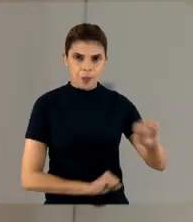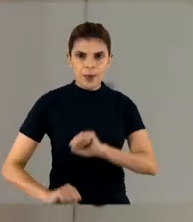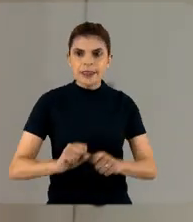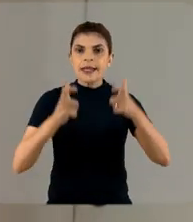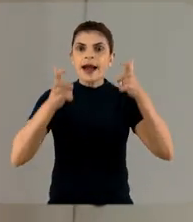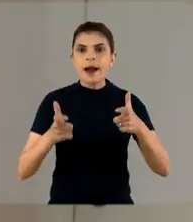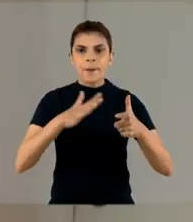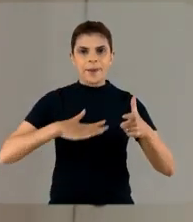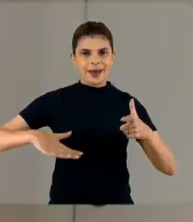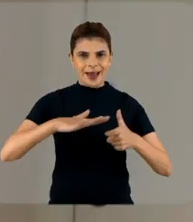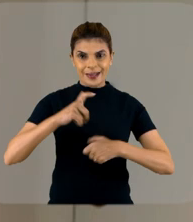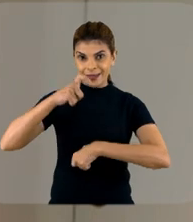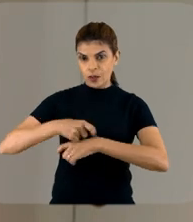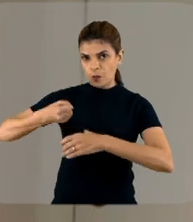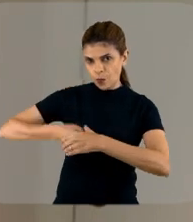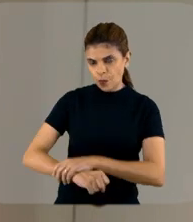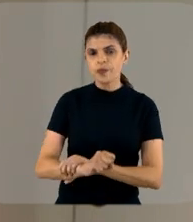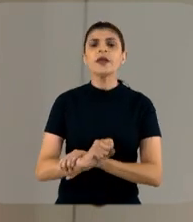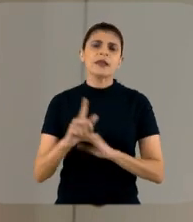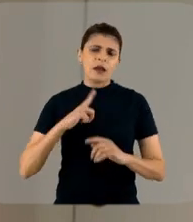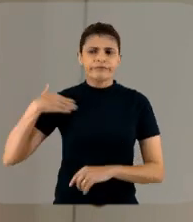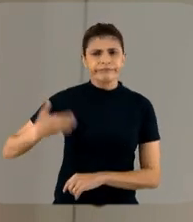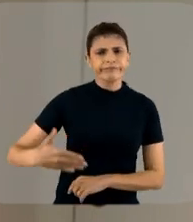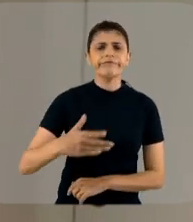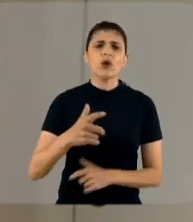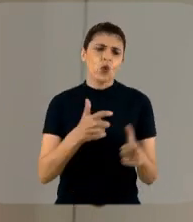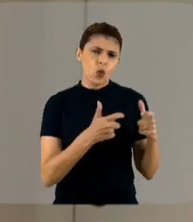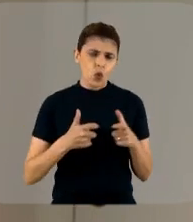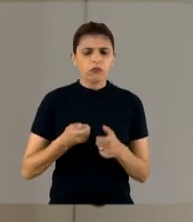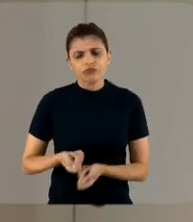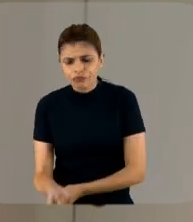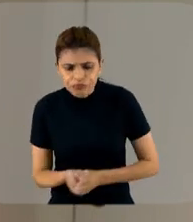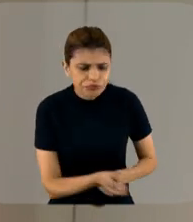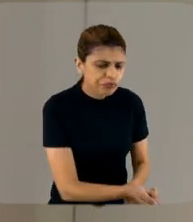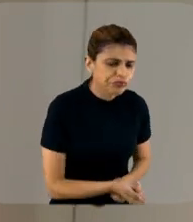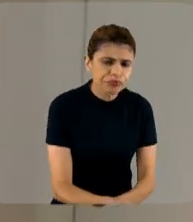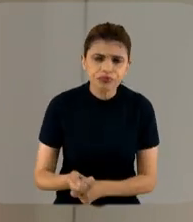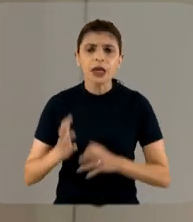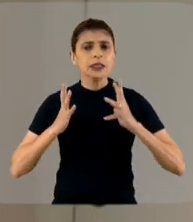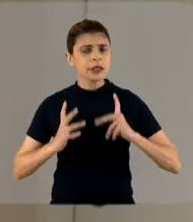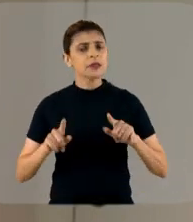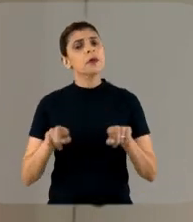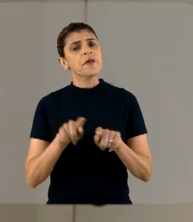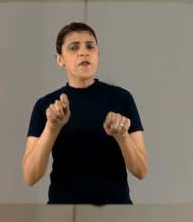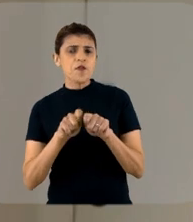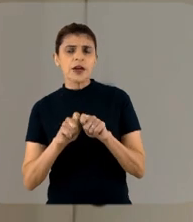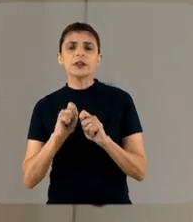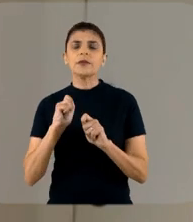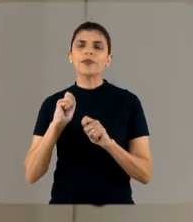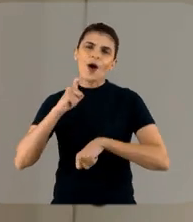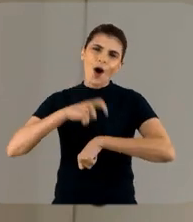ambiente, de um modo em geral, a gente tem a limpeza concorrente, que nessas áreas críticas, ela é interessante que seja feita por